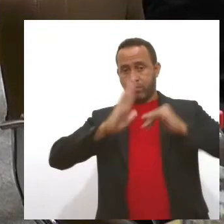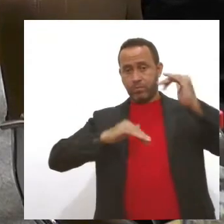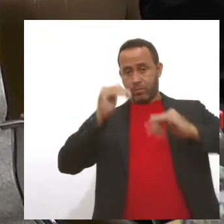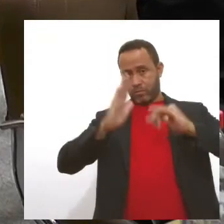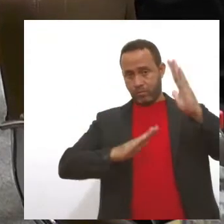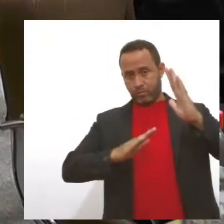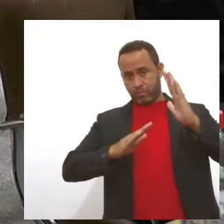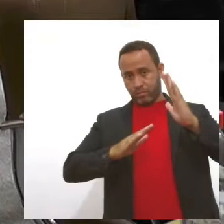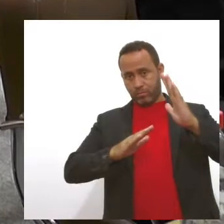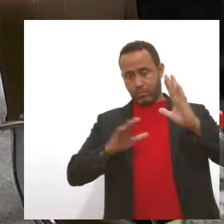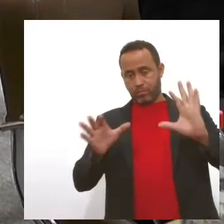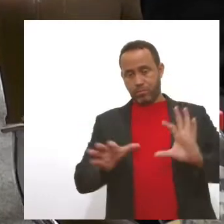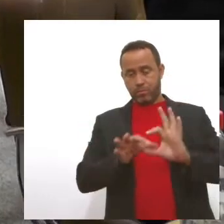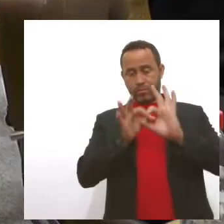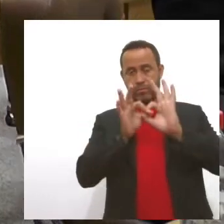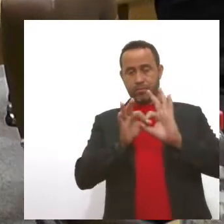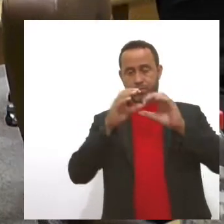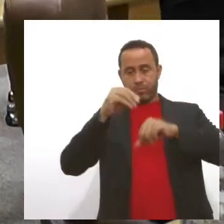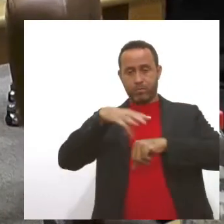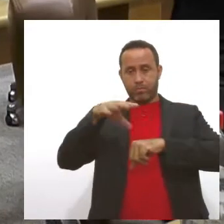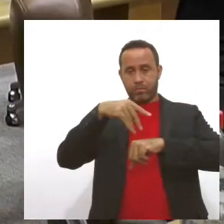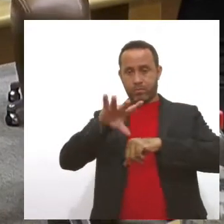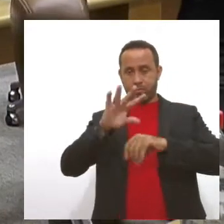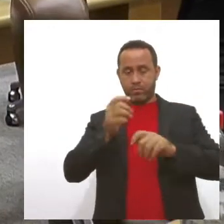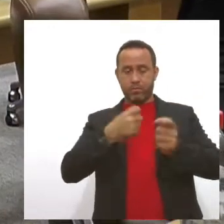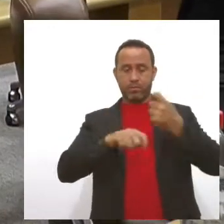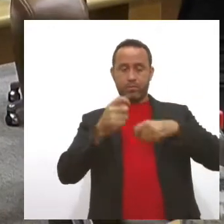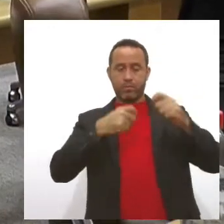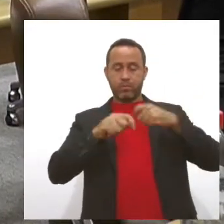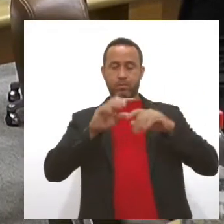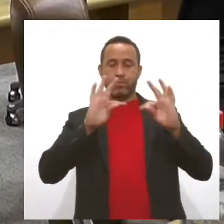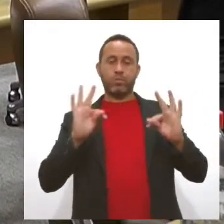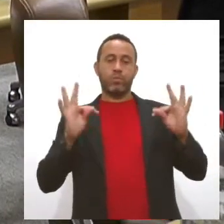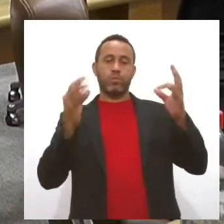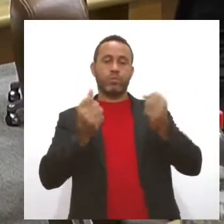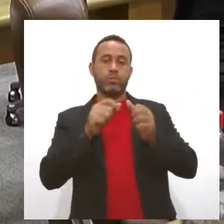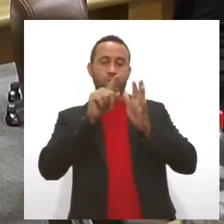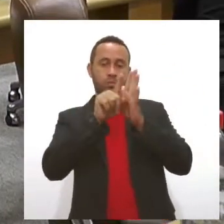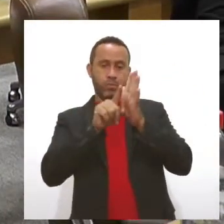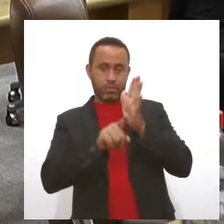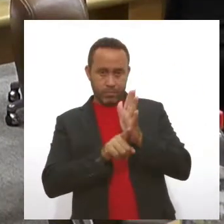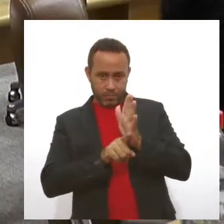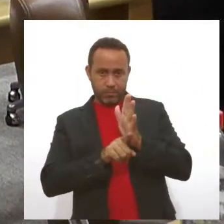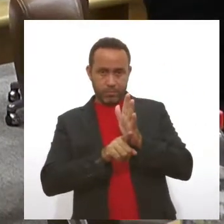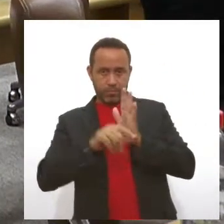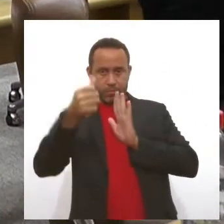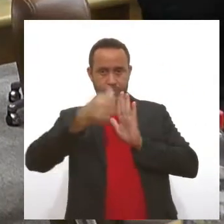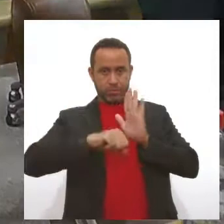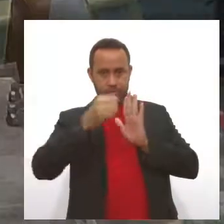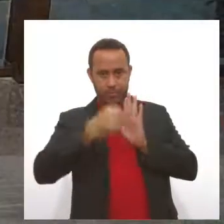auxilia com informações para negociações coletivas, pesquisas e análises.